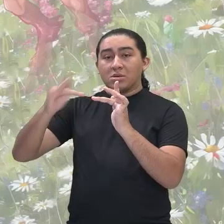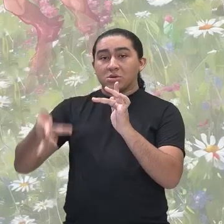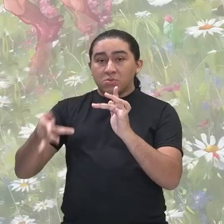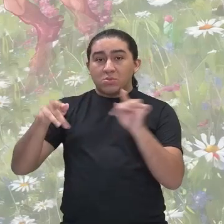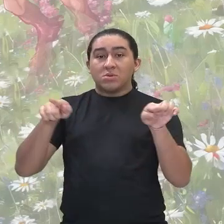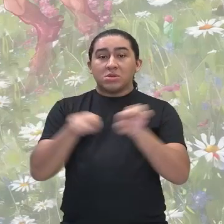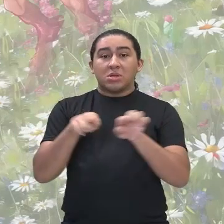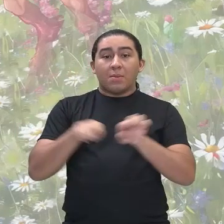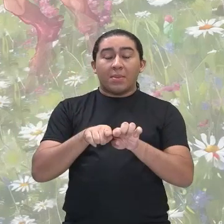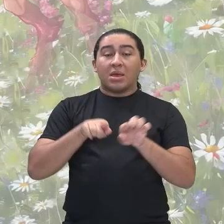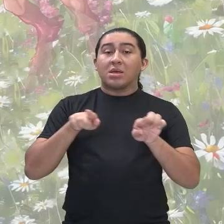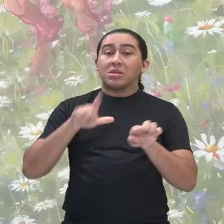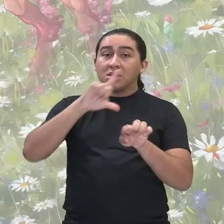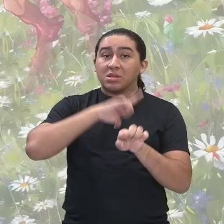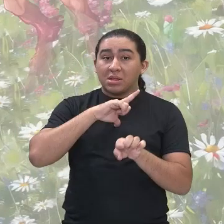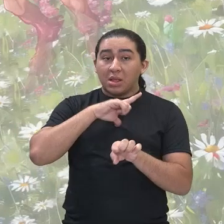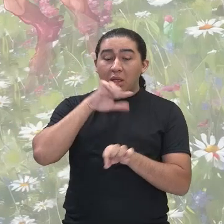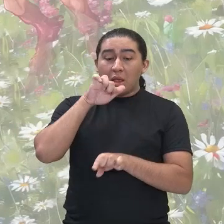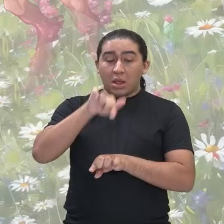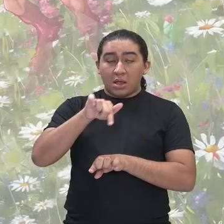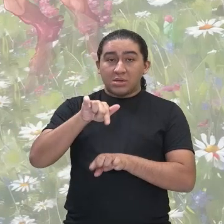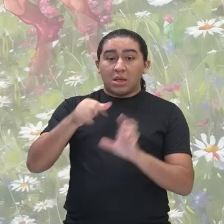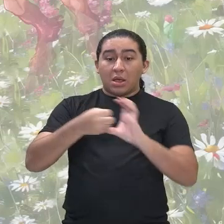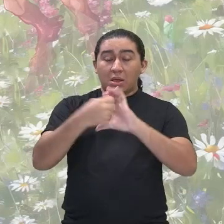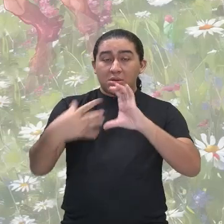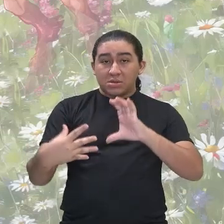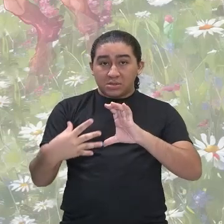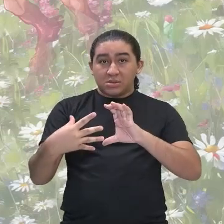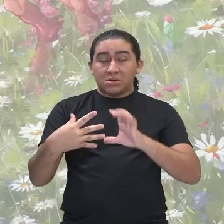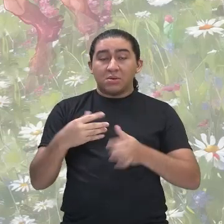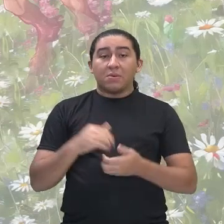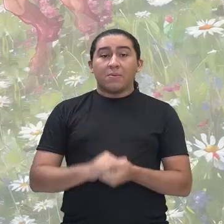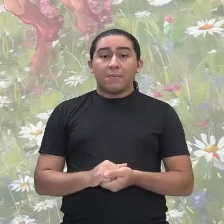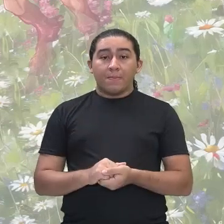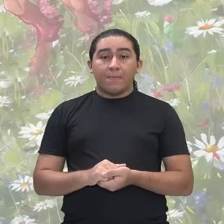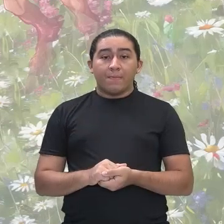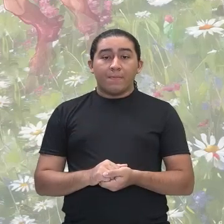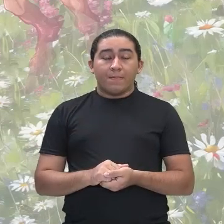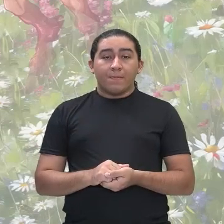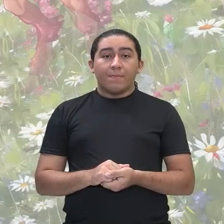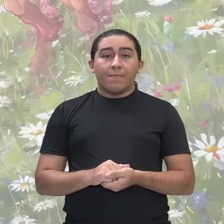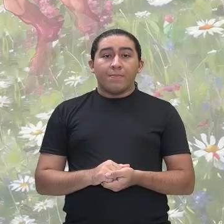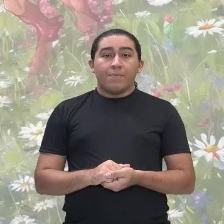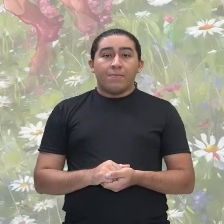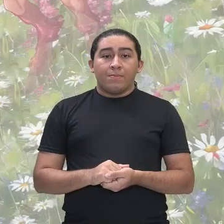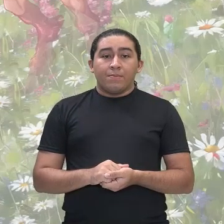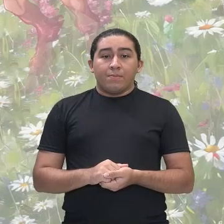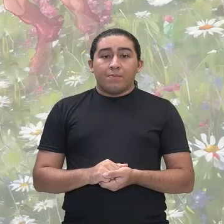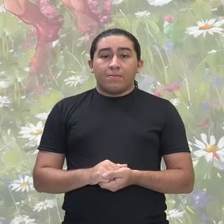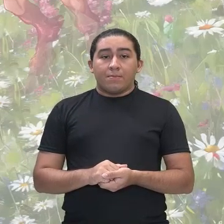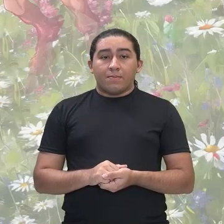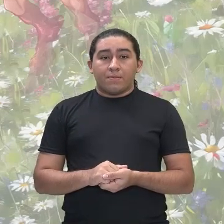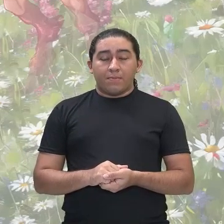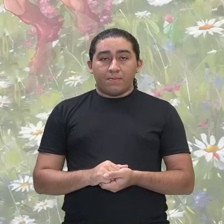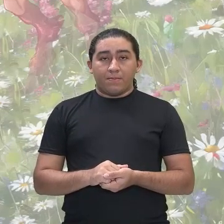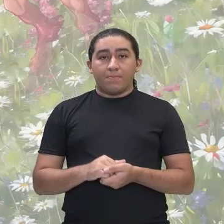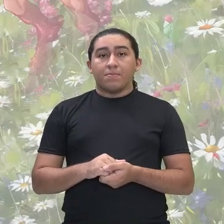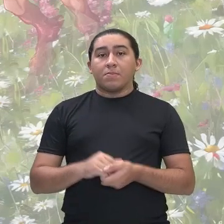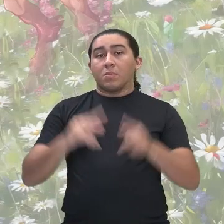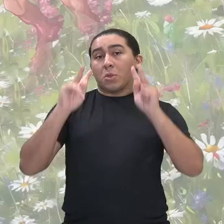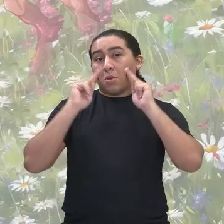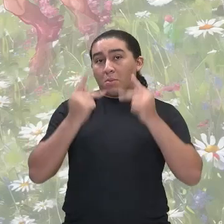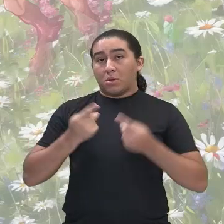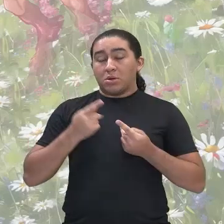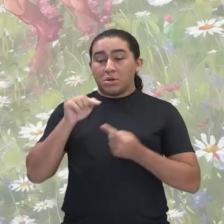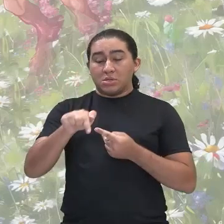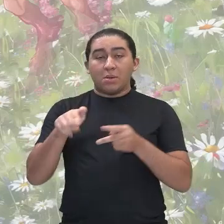resquícios dessas características, né? O homem desse período, ele é objetivo. A ciência